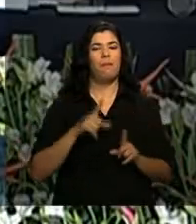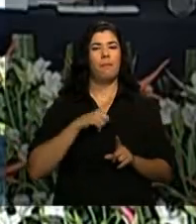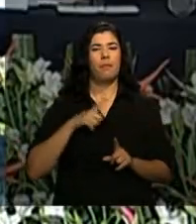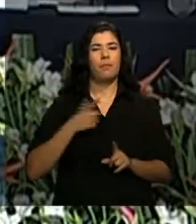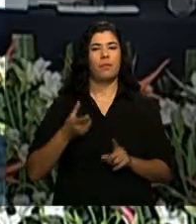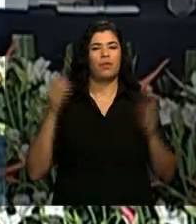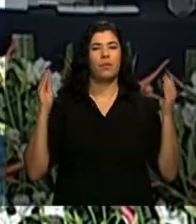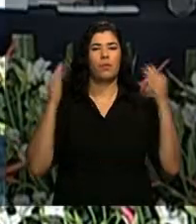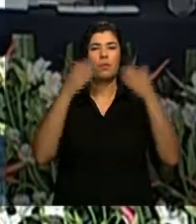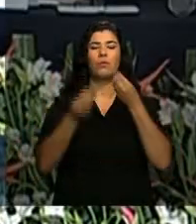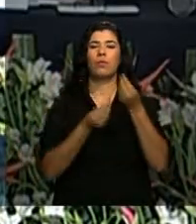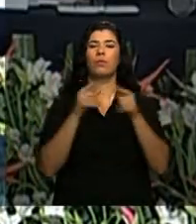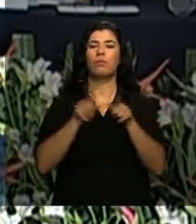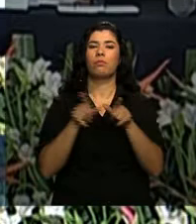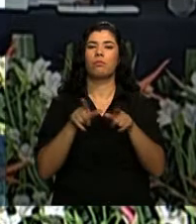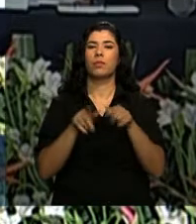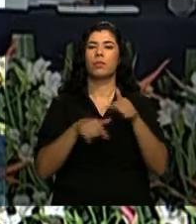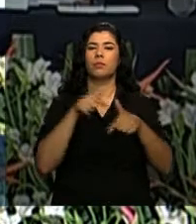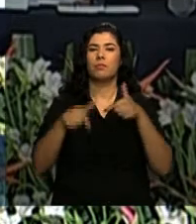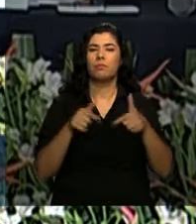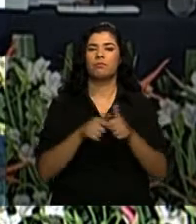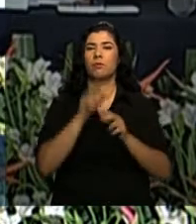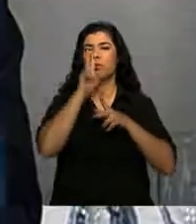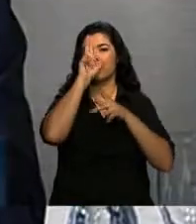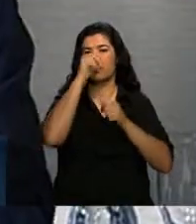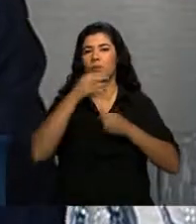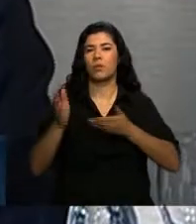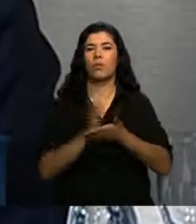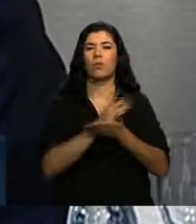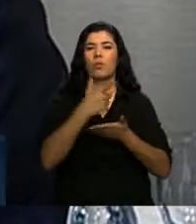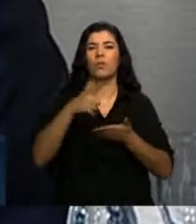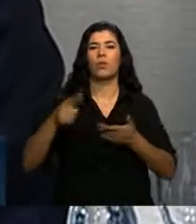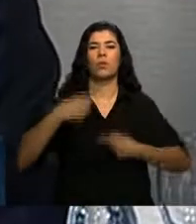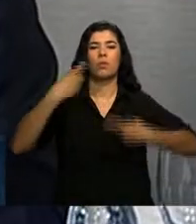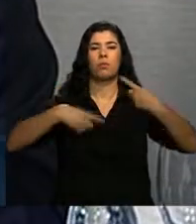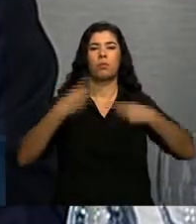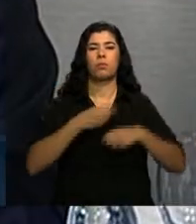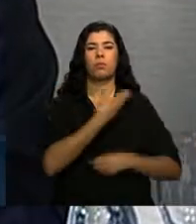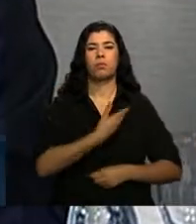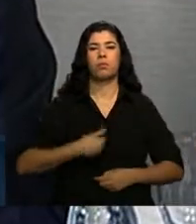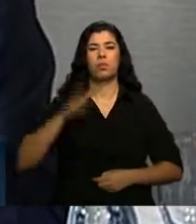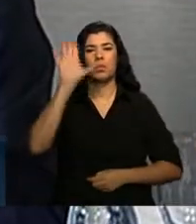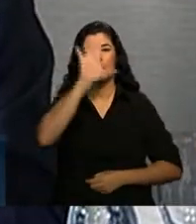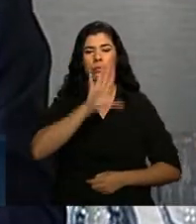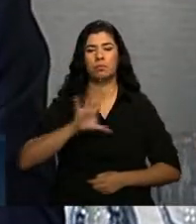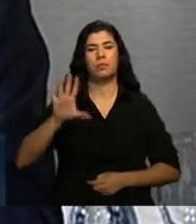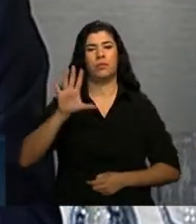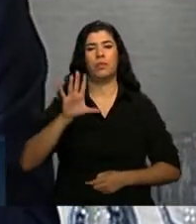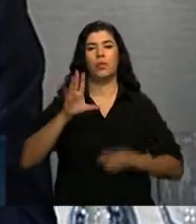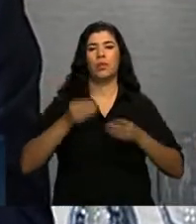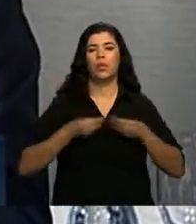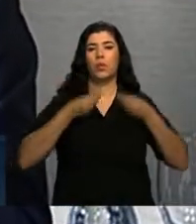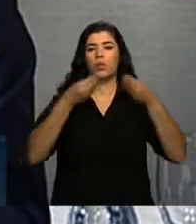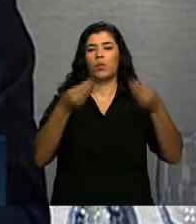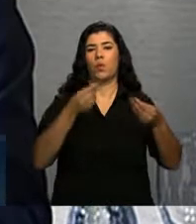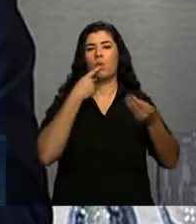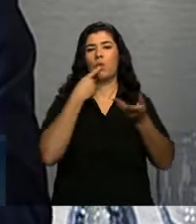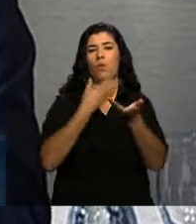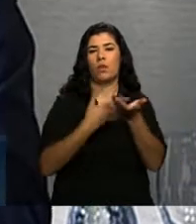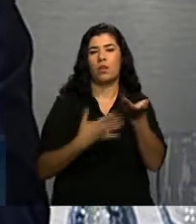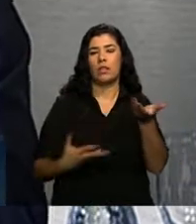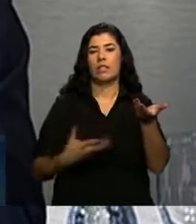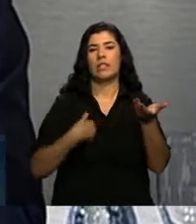do seu foco na questão do fortalecimento das políticas públicas, e nela inserida a política pública do sangue, que é uma grande demanda da Hemorrede pública,